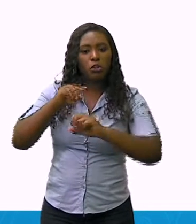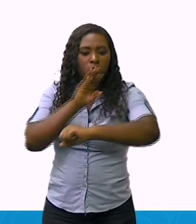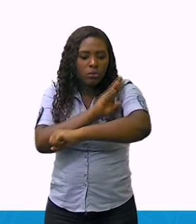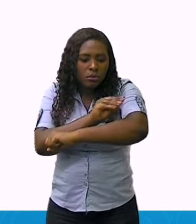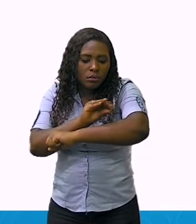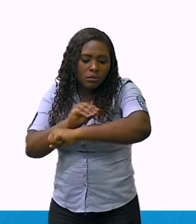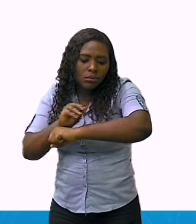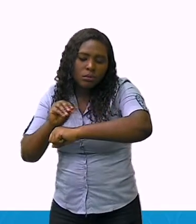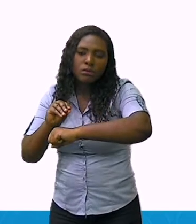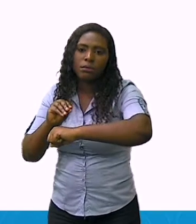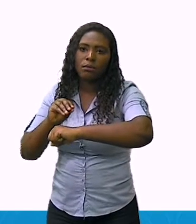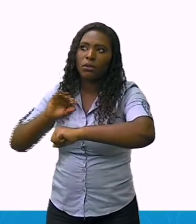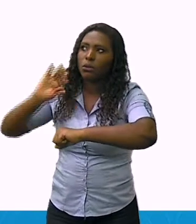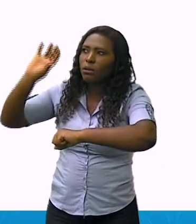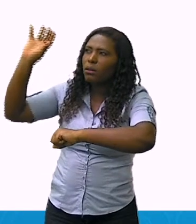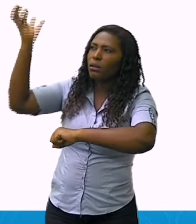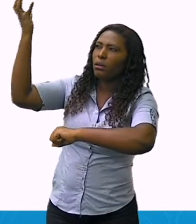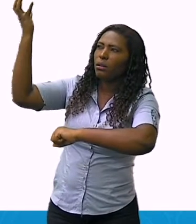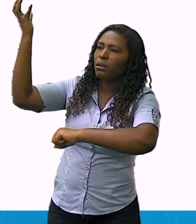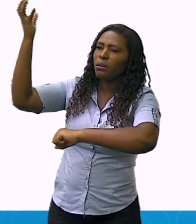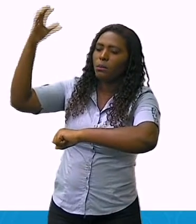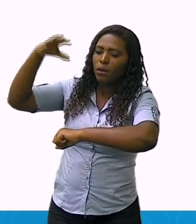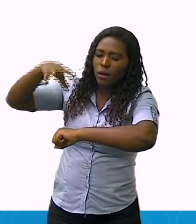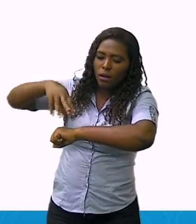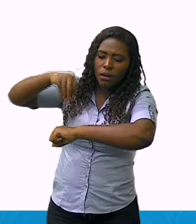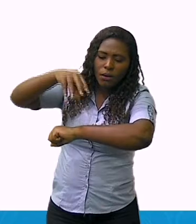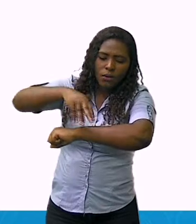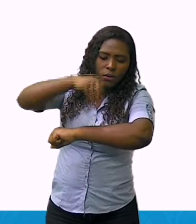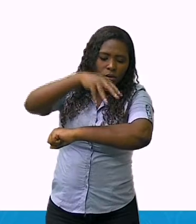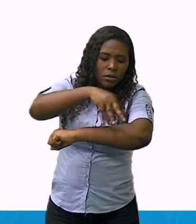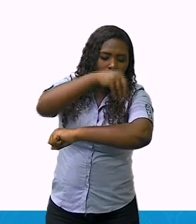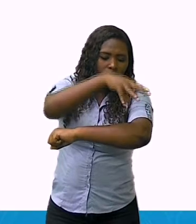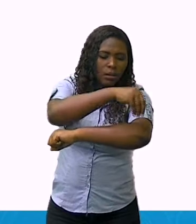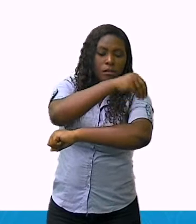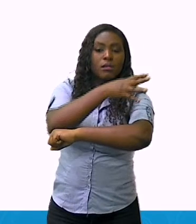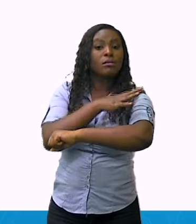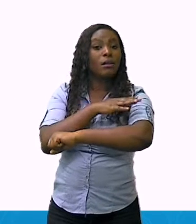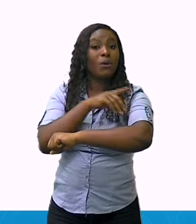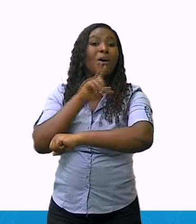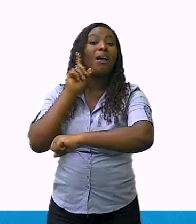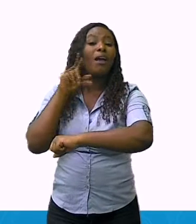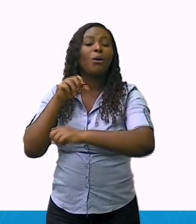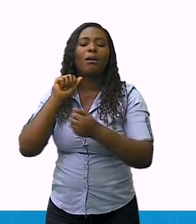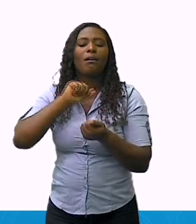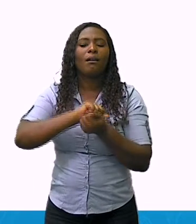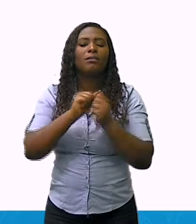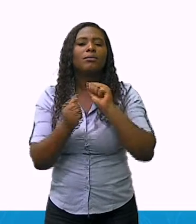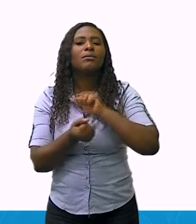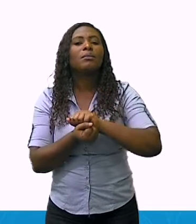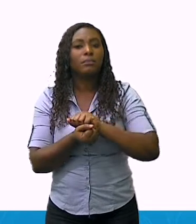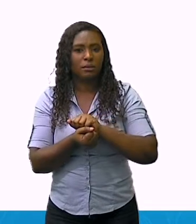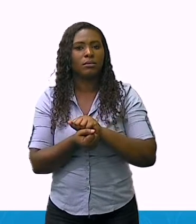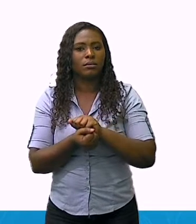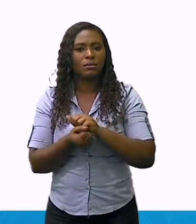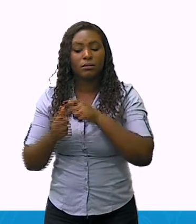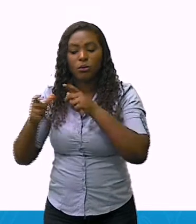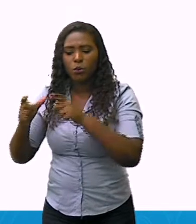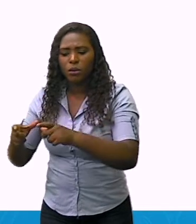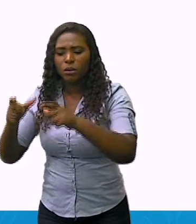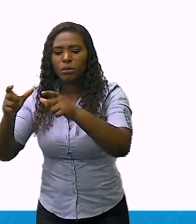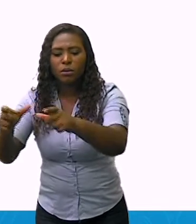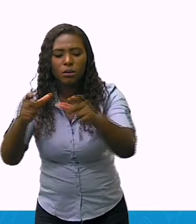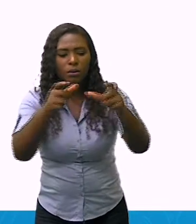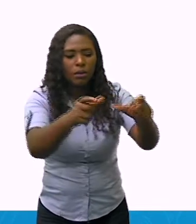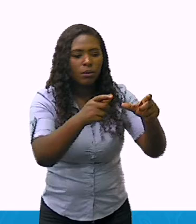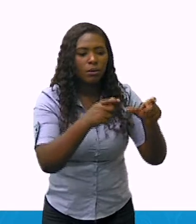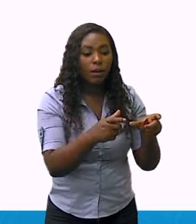clima, a vegetação, que são adaptadas aos ambientes. Neste sentido,